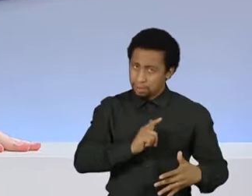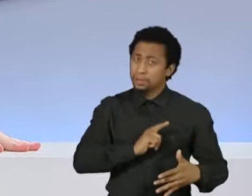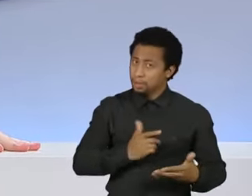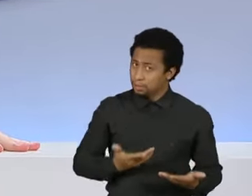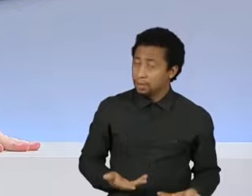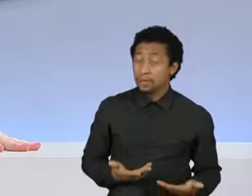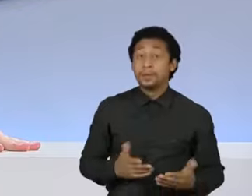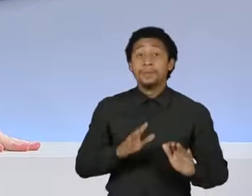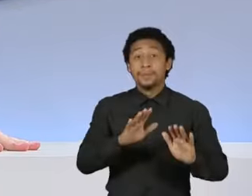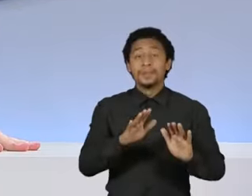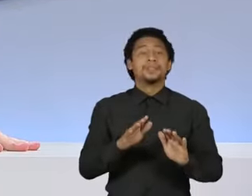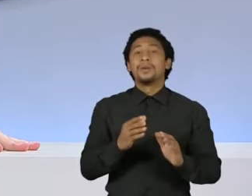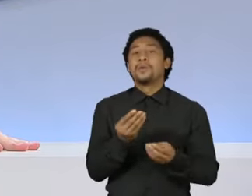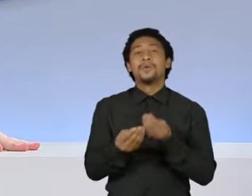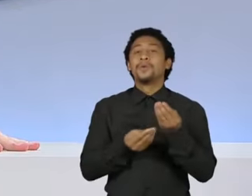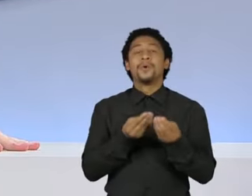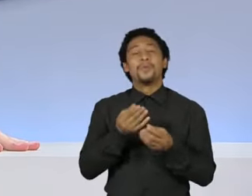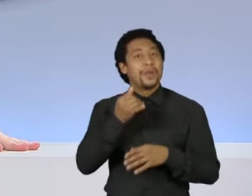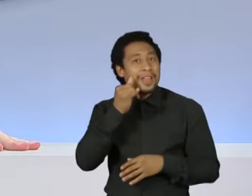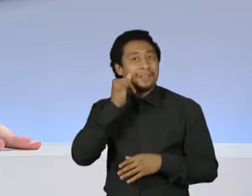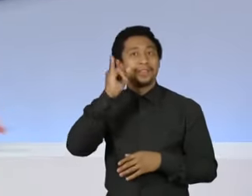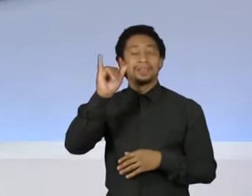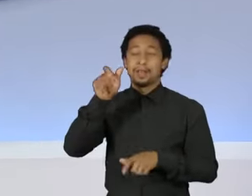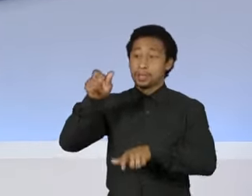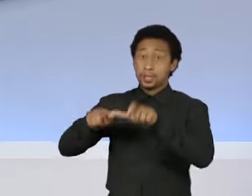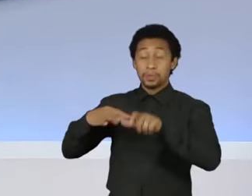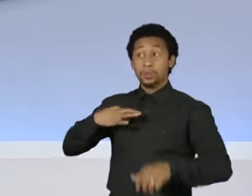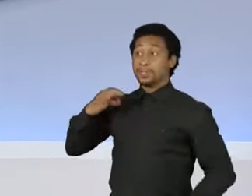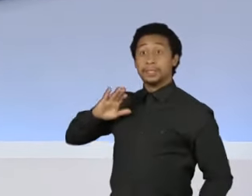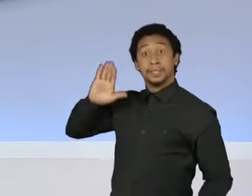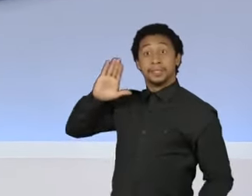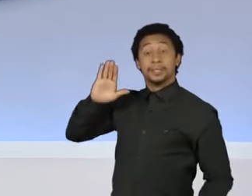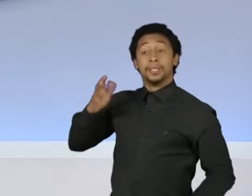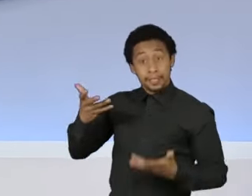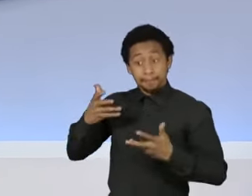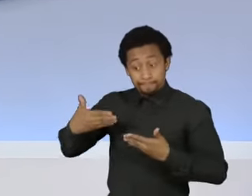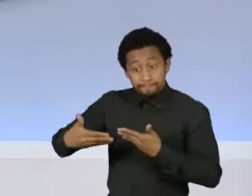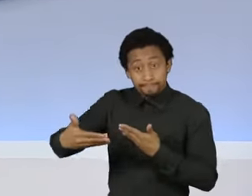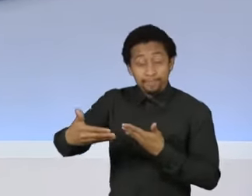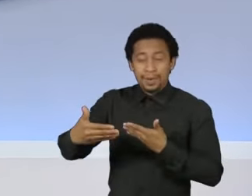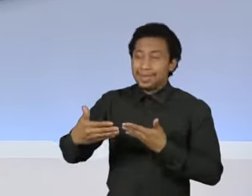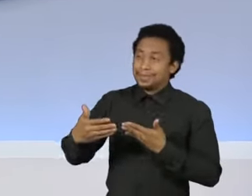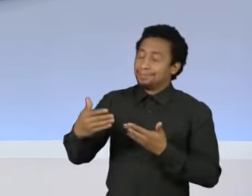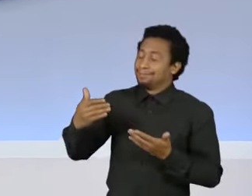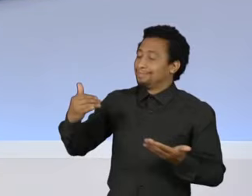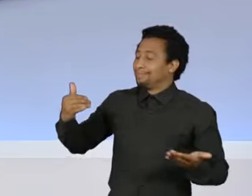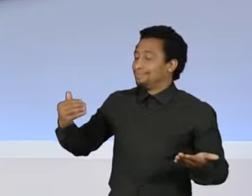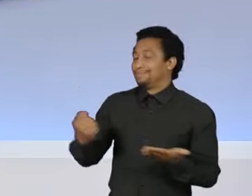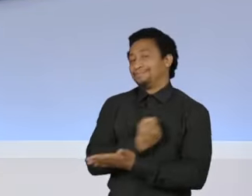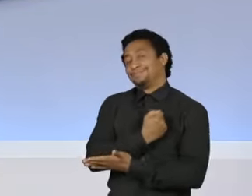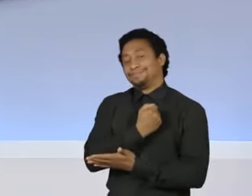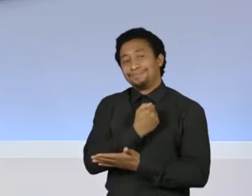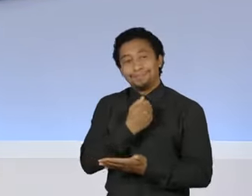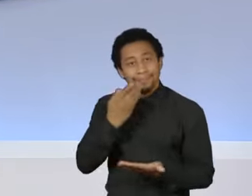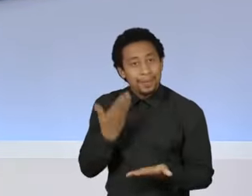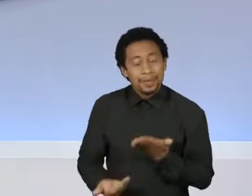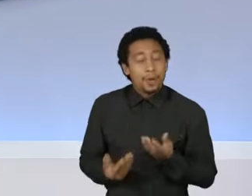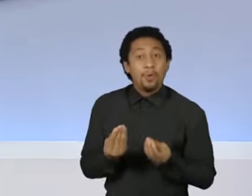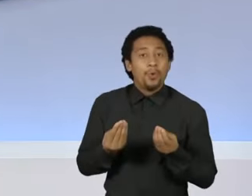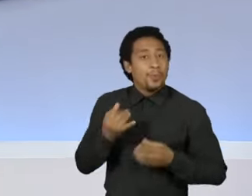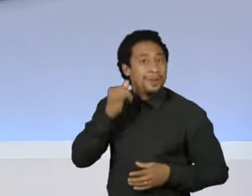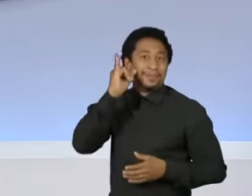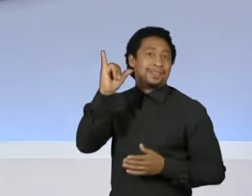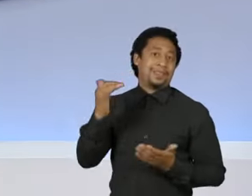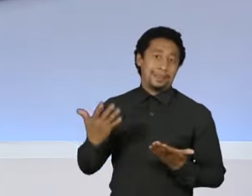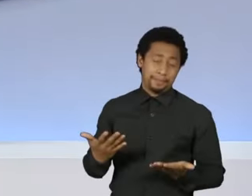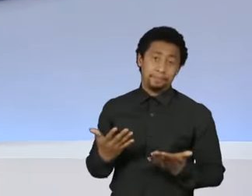a famosa desilusão dessas pessoas? Que podem vencer e chegar na vida prática ali da política brasileira ou